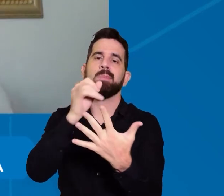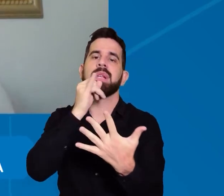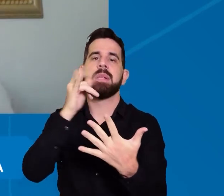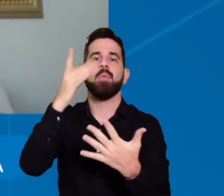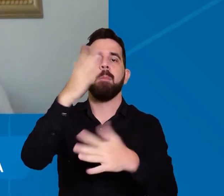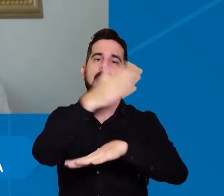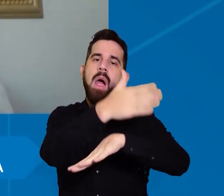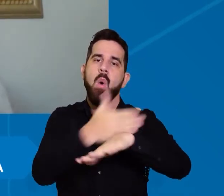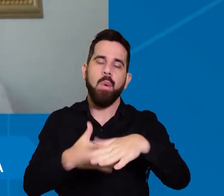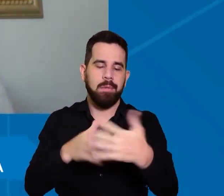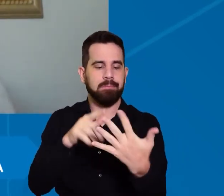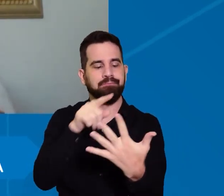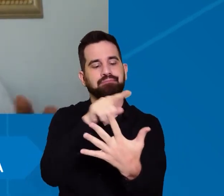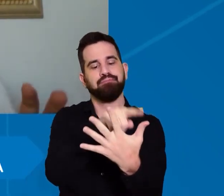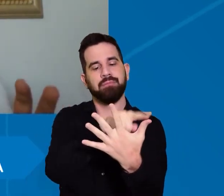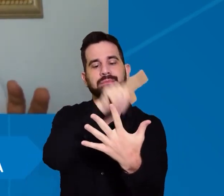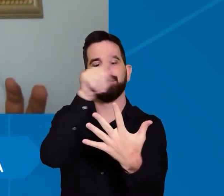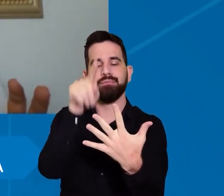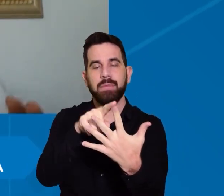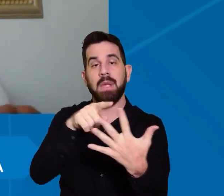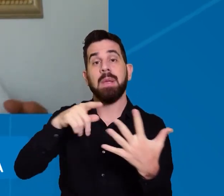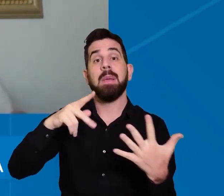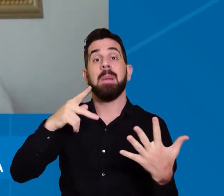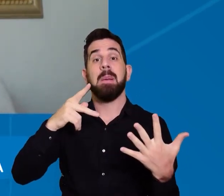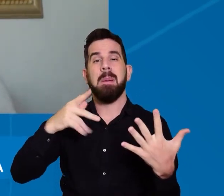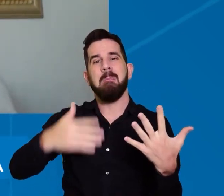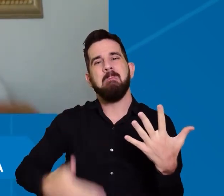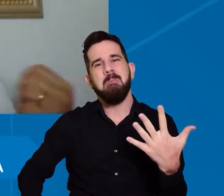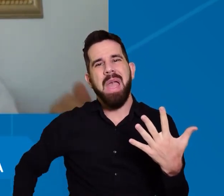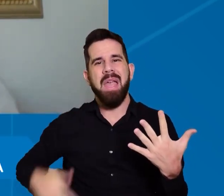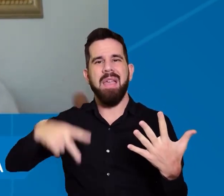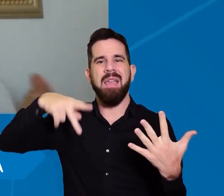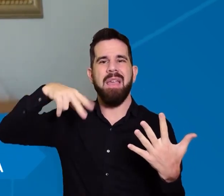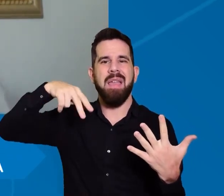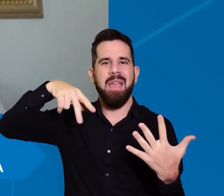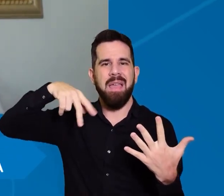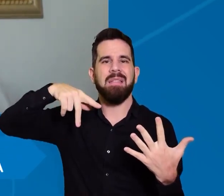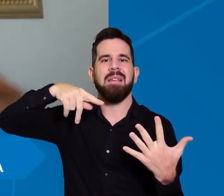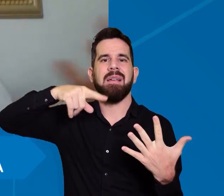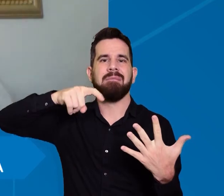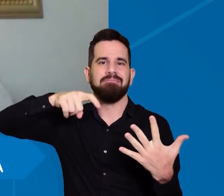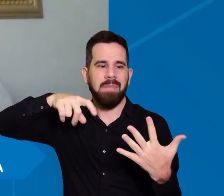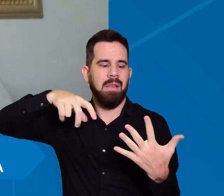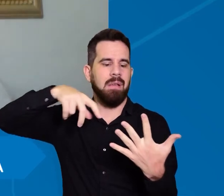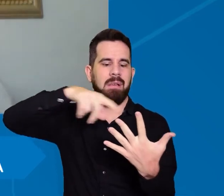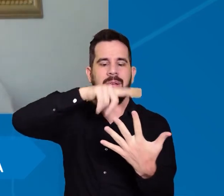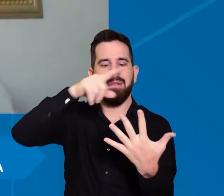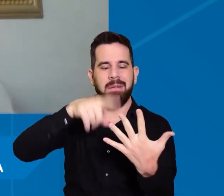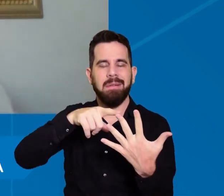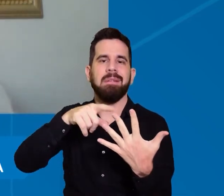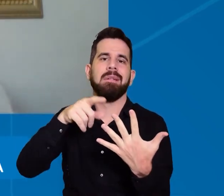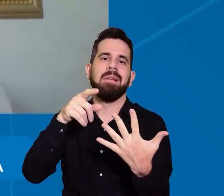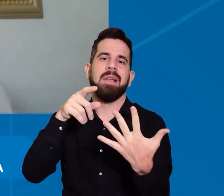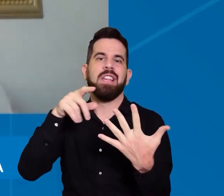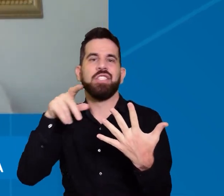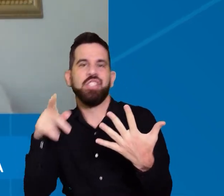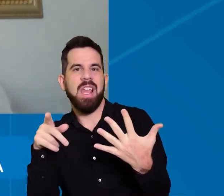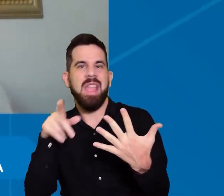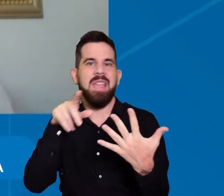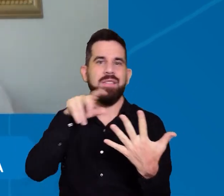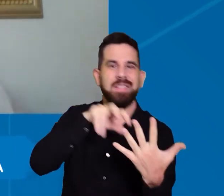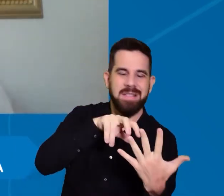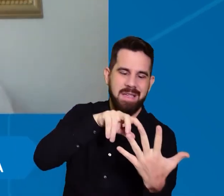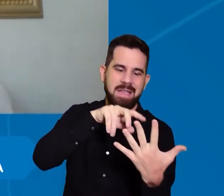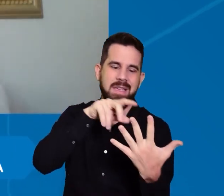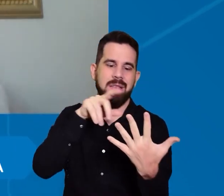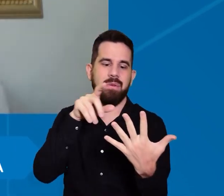mão, o outro tem uma amputação de perna. E aí, direito e esquerdo, isso já muda totalmente o esquema corporal